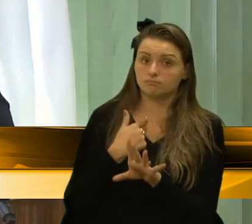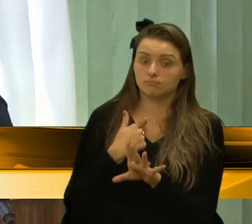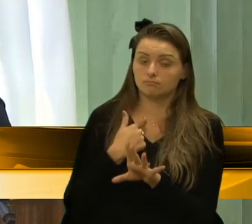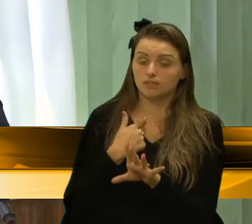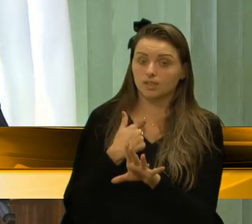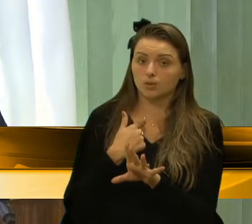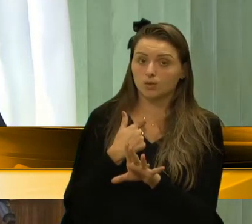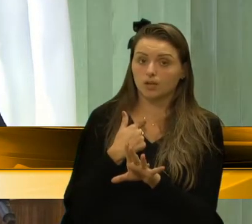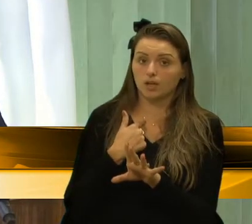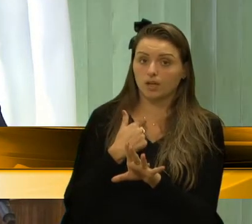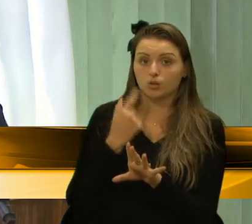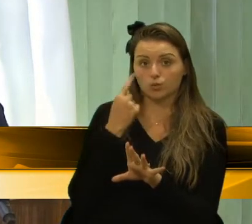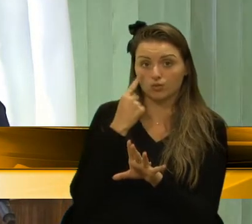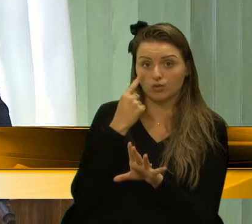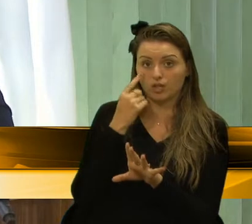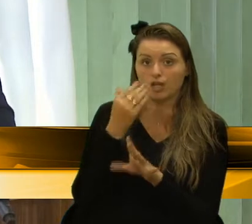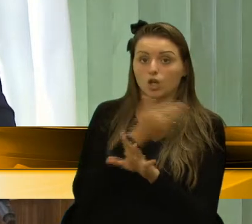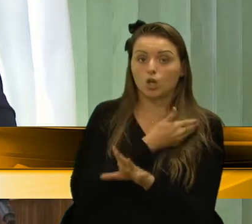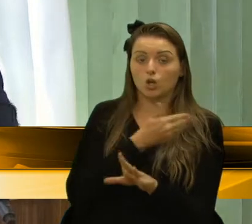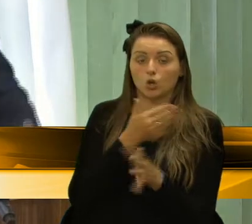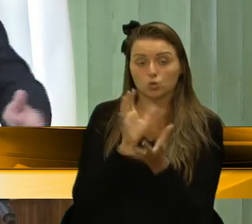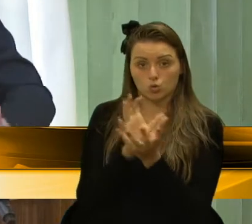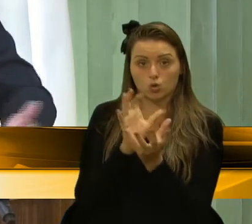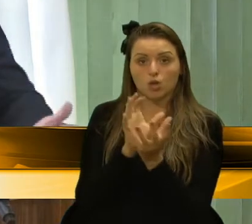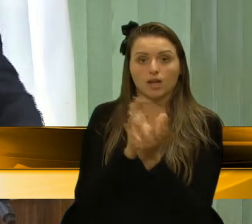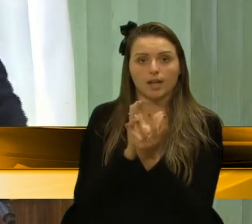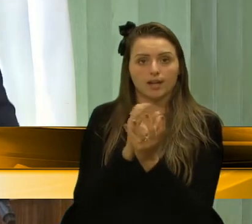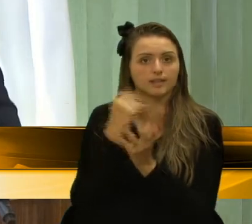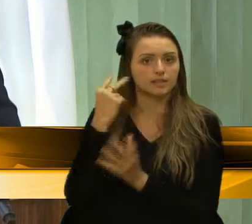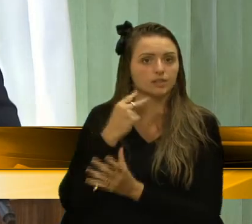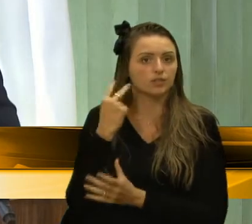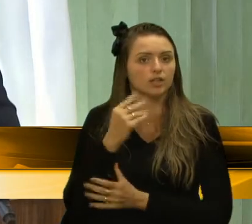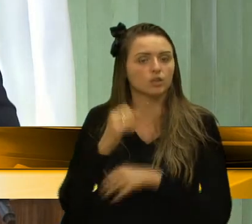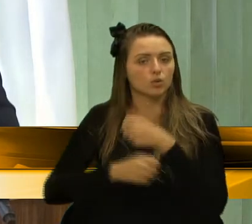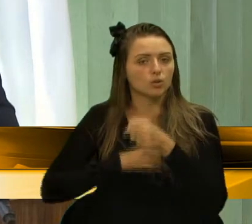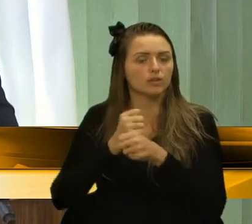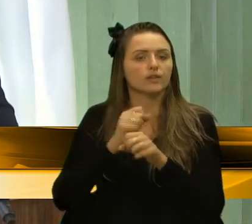ficarem aqui o ano que vem, façam no mínimo isto,